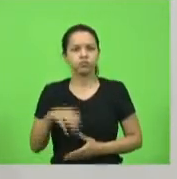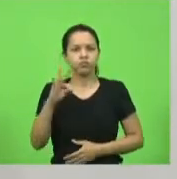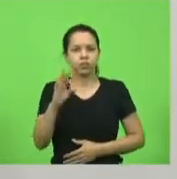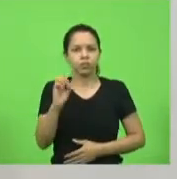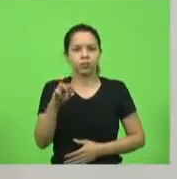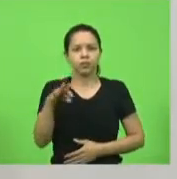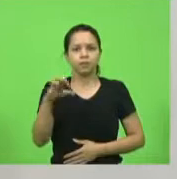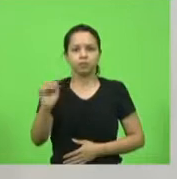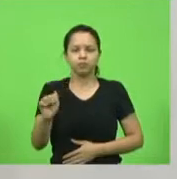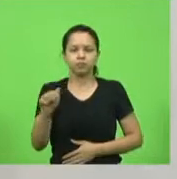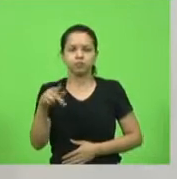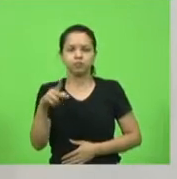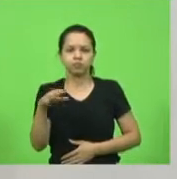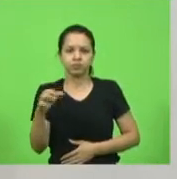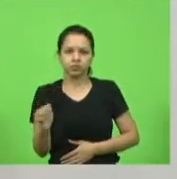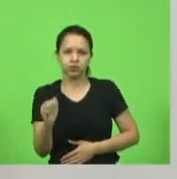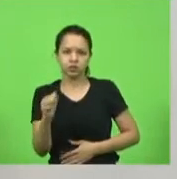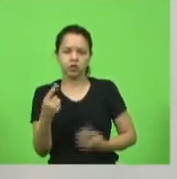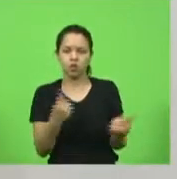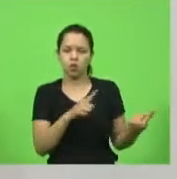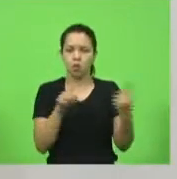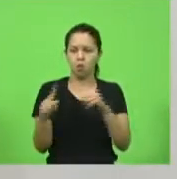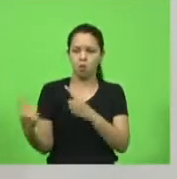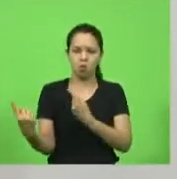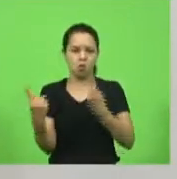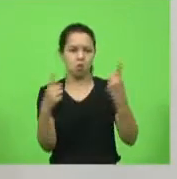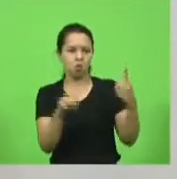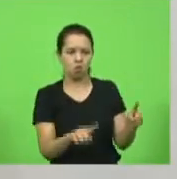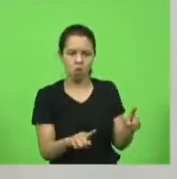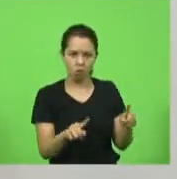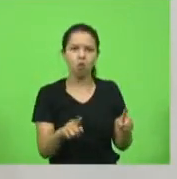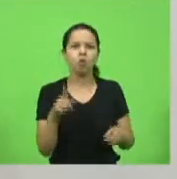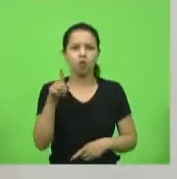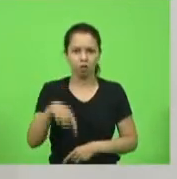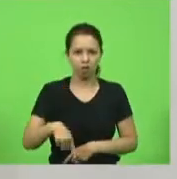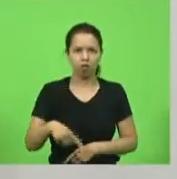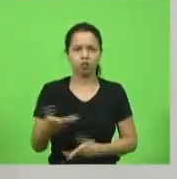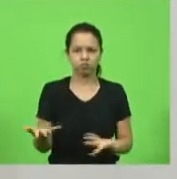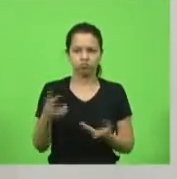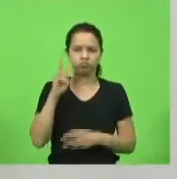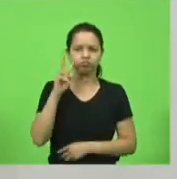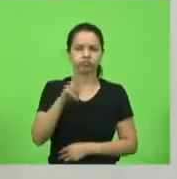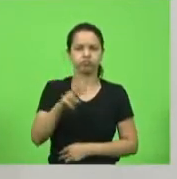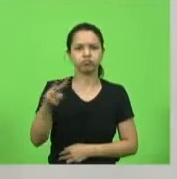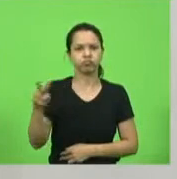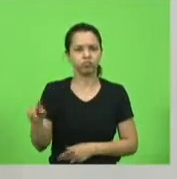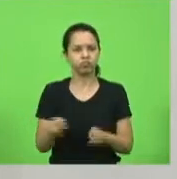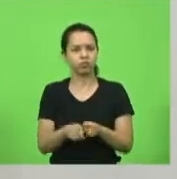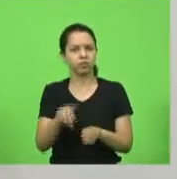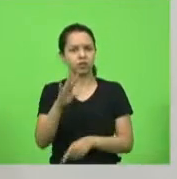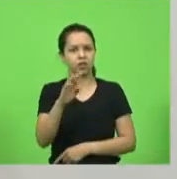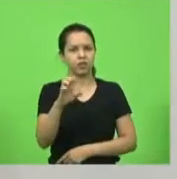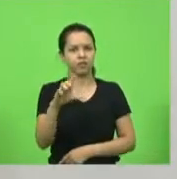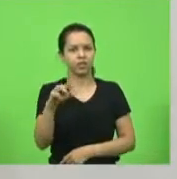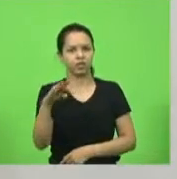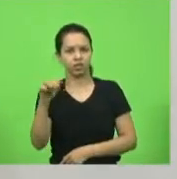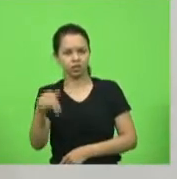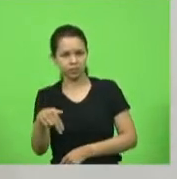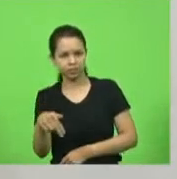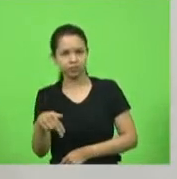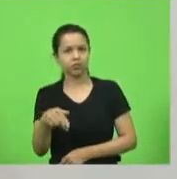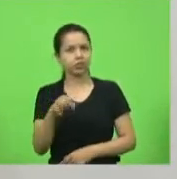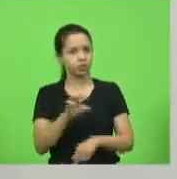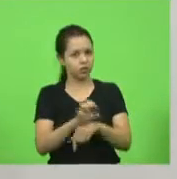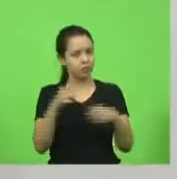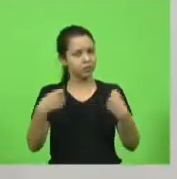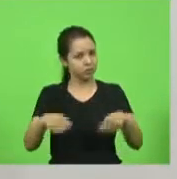Belo Union contra Ones a guerra de todos contra todos lá do livro Leviatã então o estado ele tem que